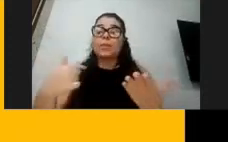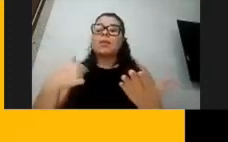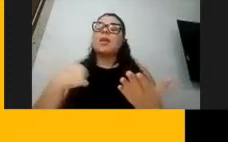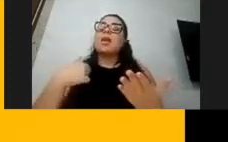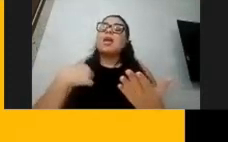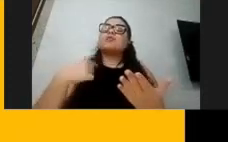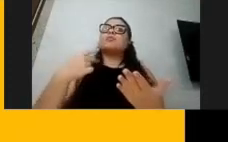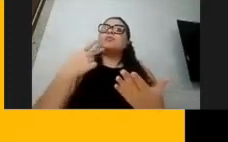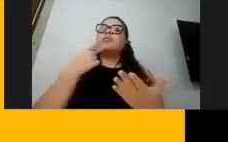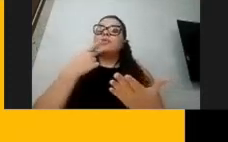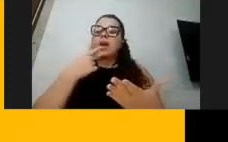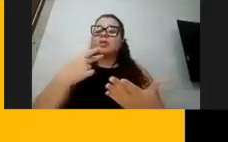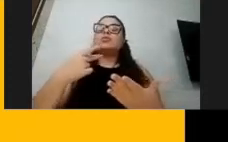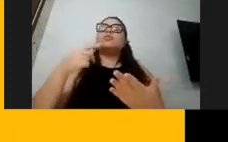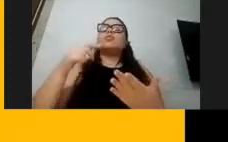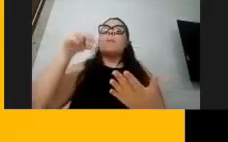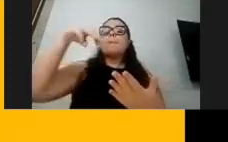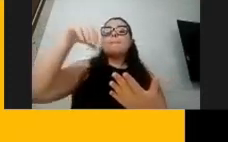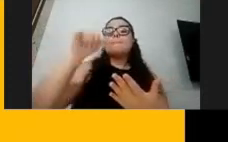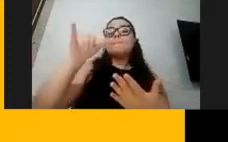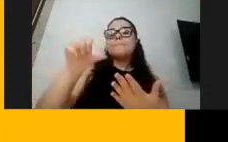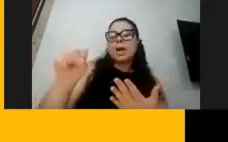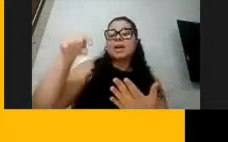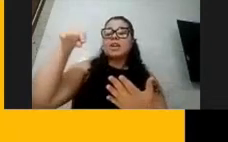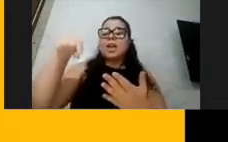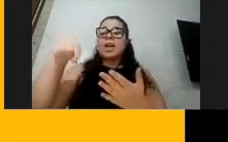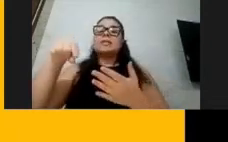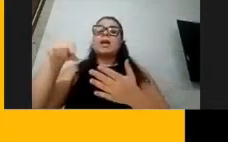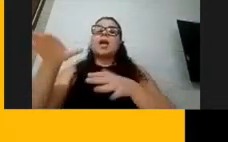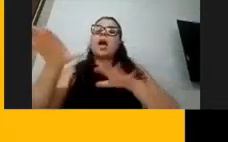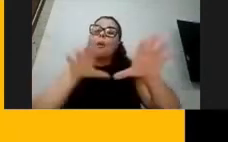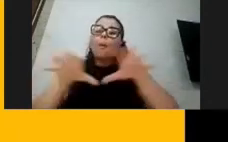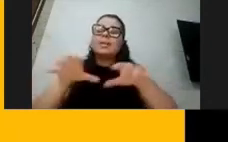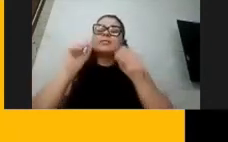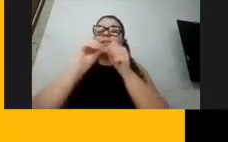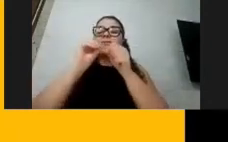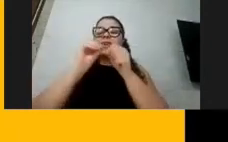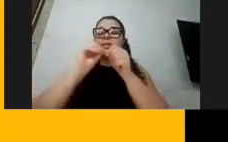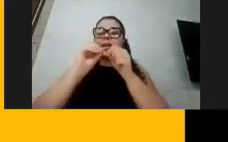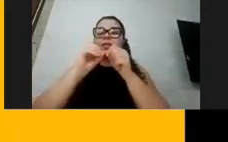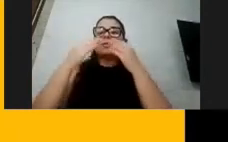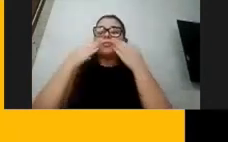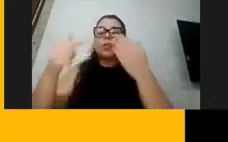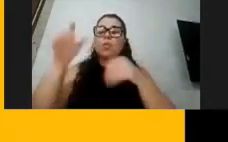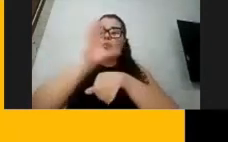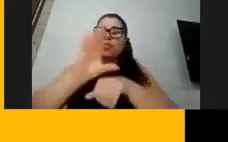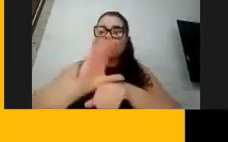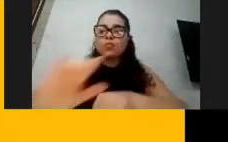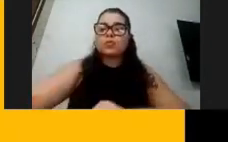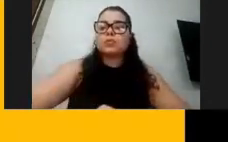MAIS. O MAIS é a organização que está promovendo esse curso. Só um minutinho. Reinaldo.